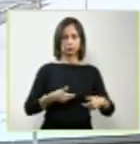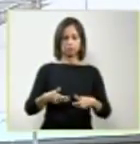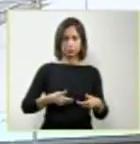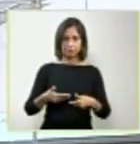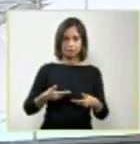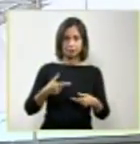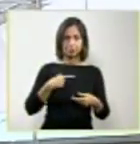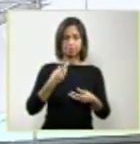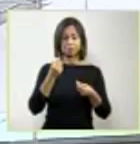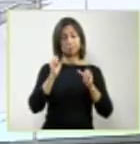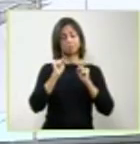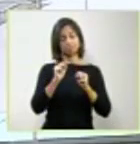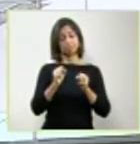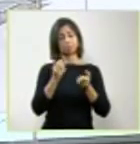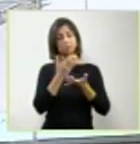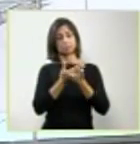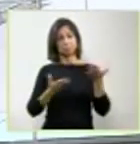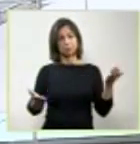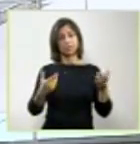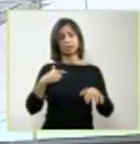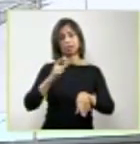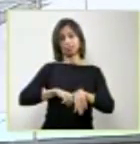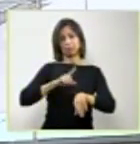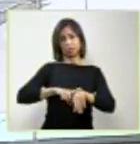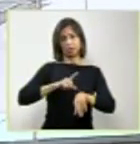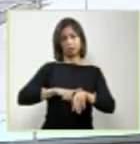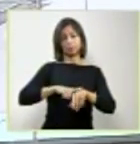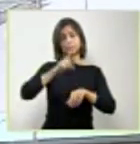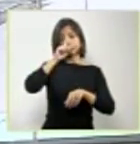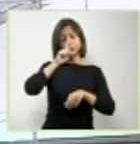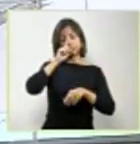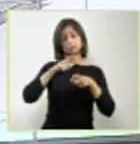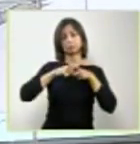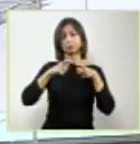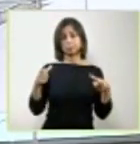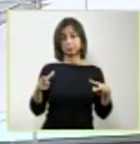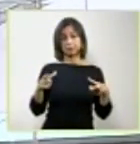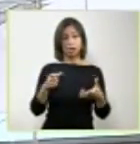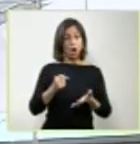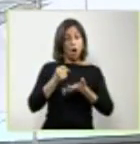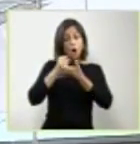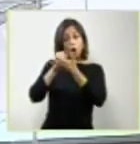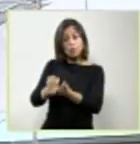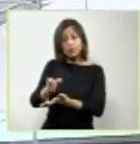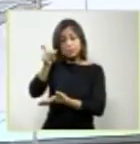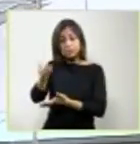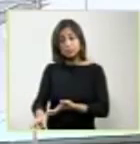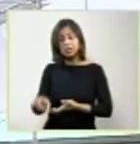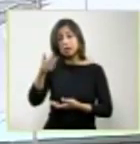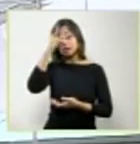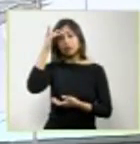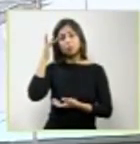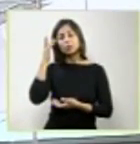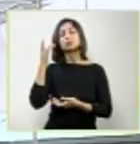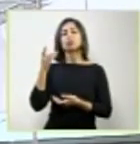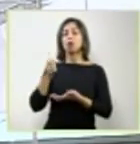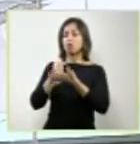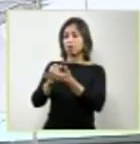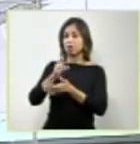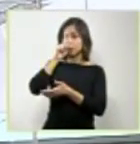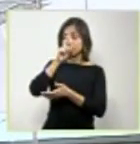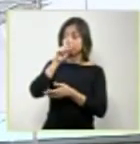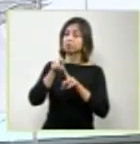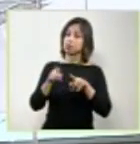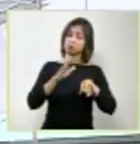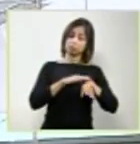com perda também de tempo e com risco maior. Oferecer risco às pessoas deve ser também uma preocupação